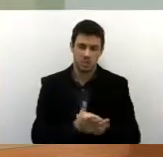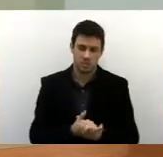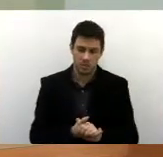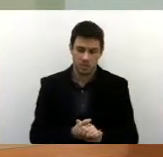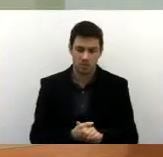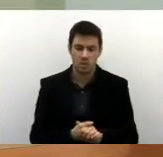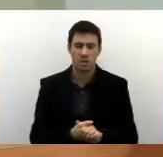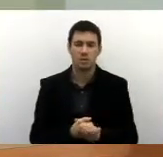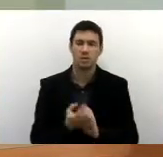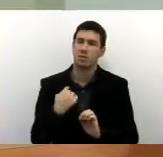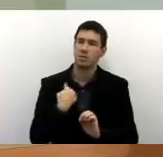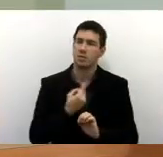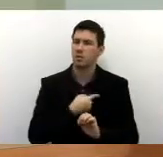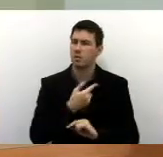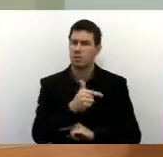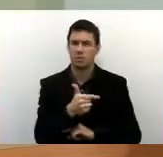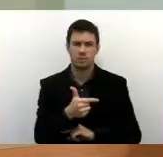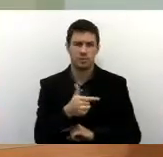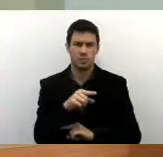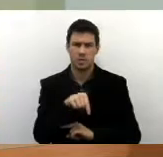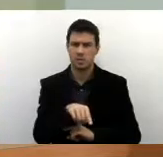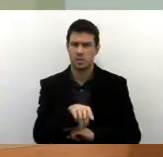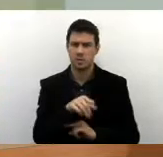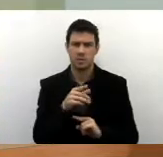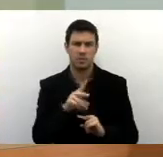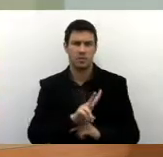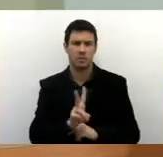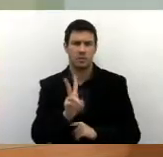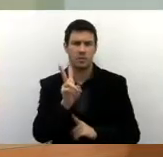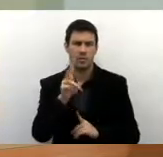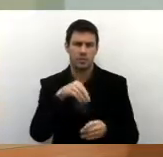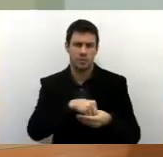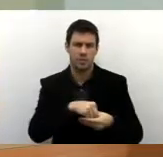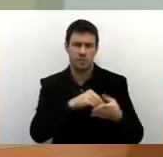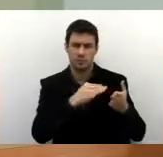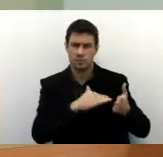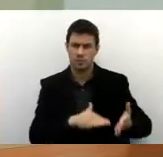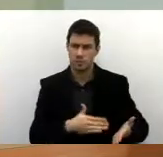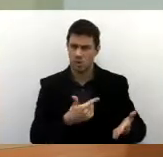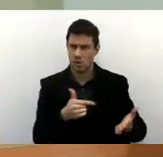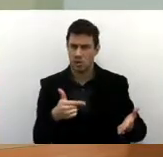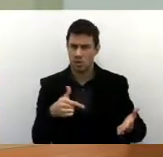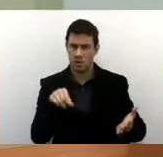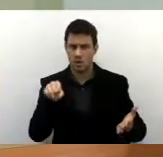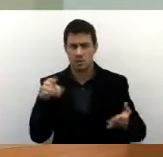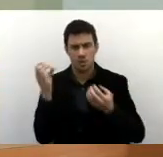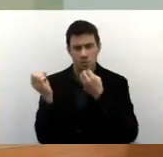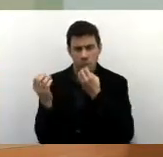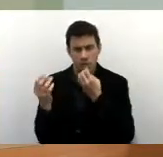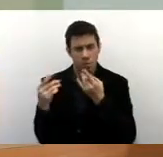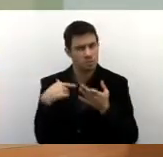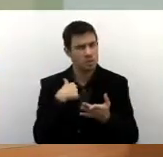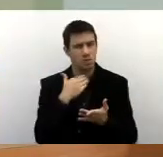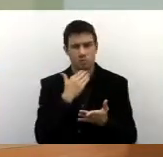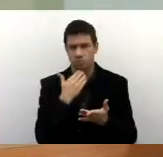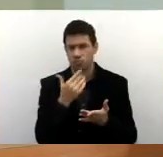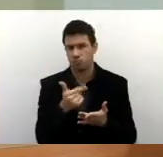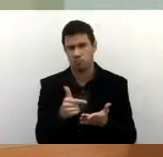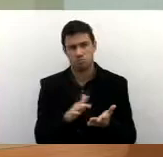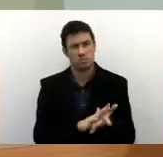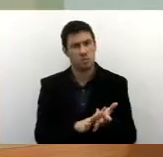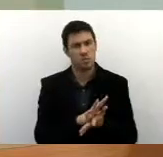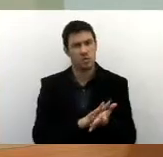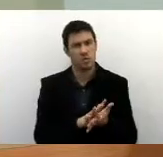Nós não temos esse valor na nossa Secretaria. Essa sua informação não procede. Previsão de 11 milhões para